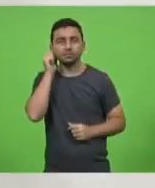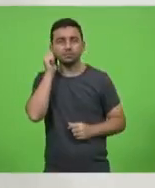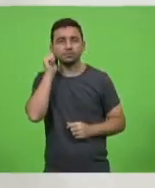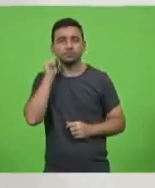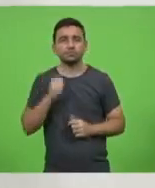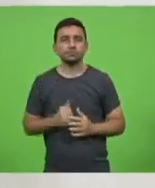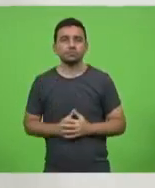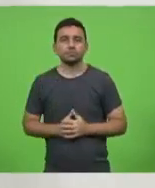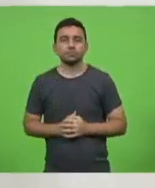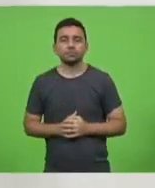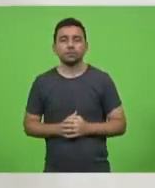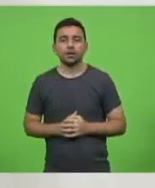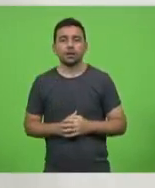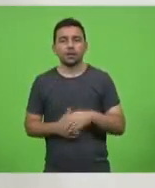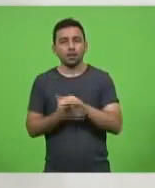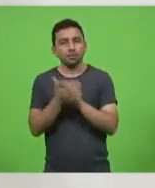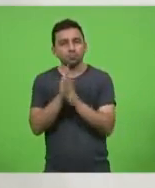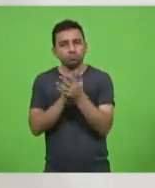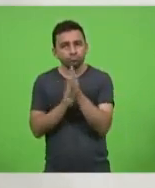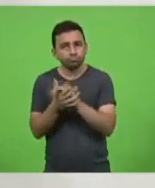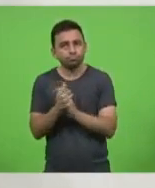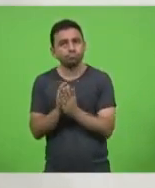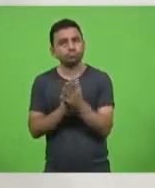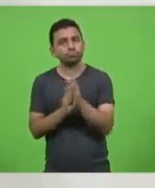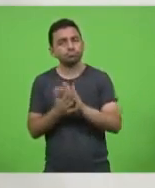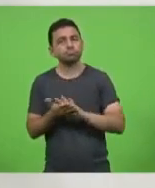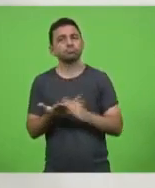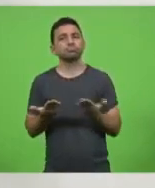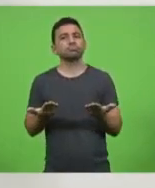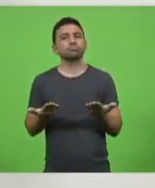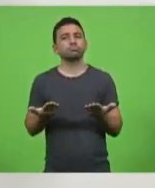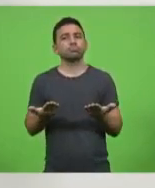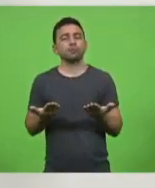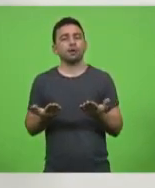lavar as mãos com frequência, álcool em gel,